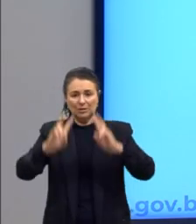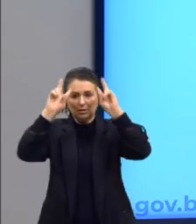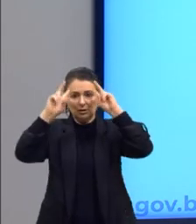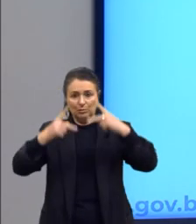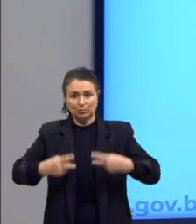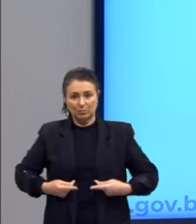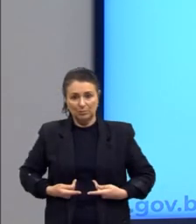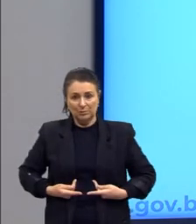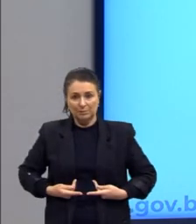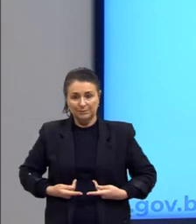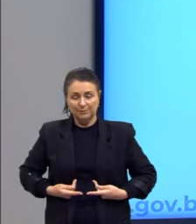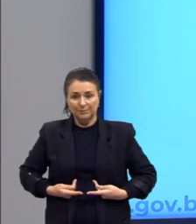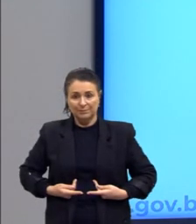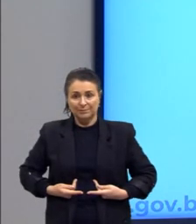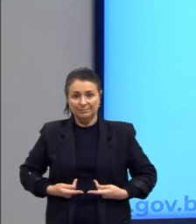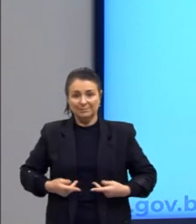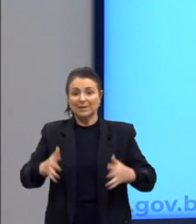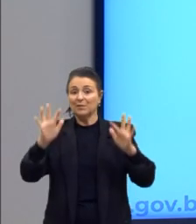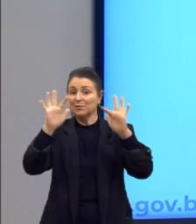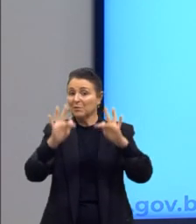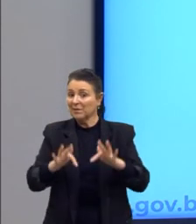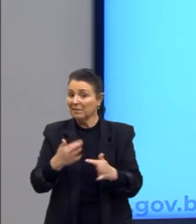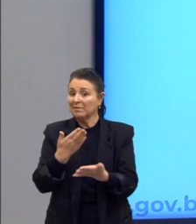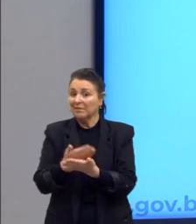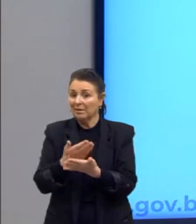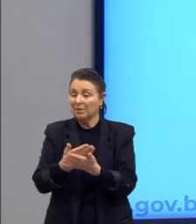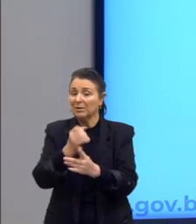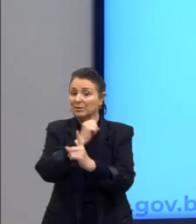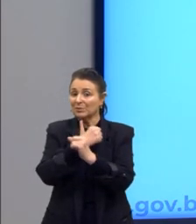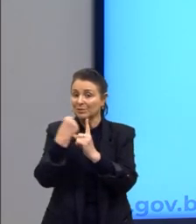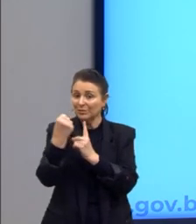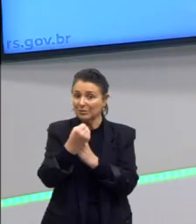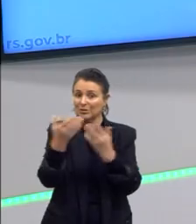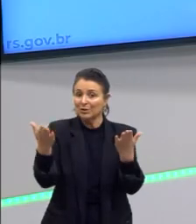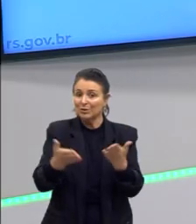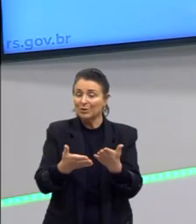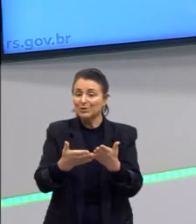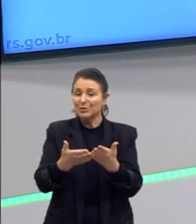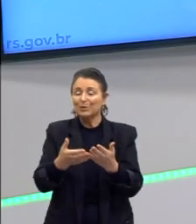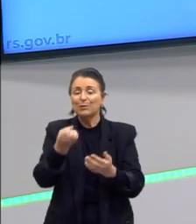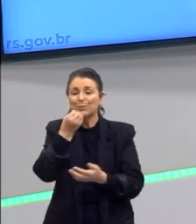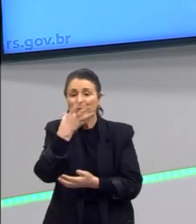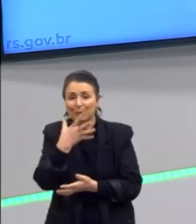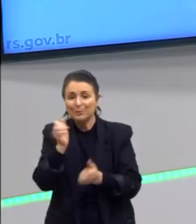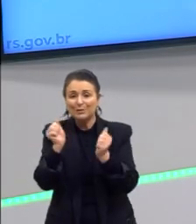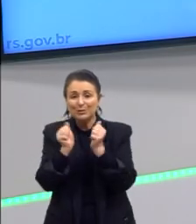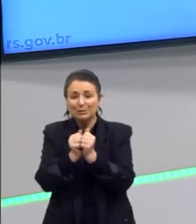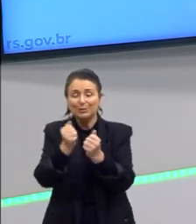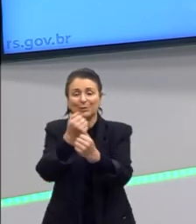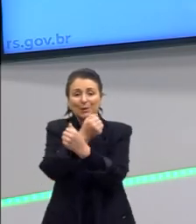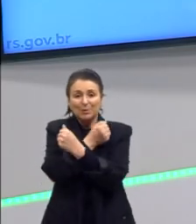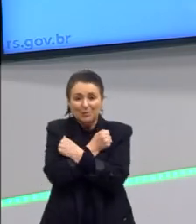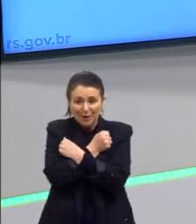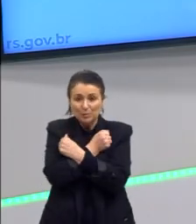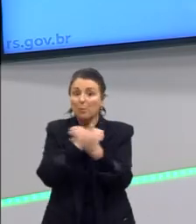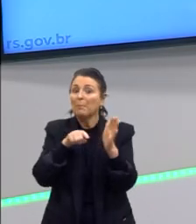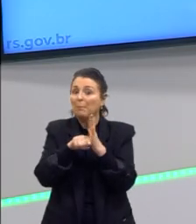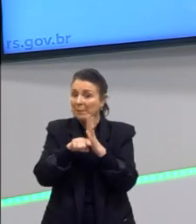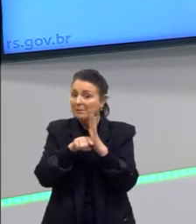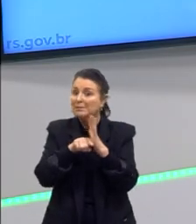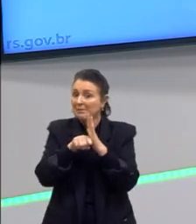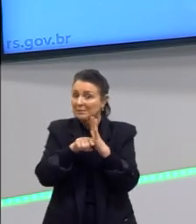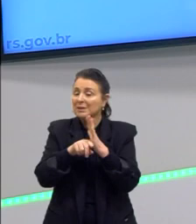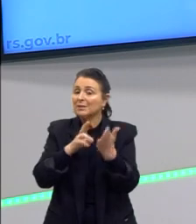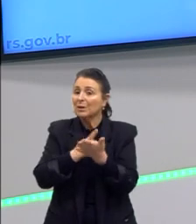Certo, pessoal? Assim nós encerramos nossa aula de sociologia, foi um privilégio, um grande abraço, continue pesquisando, eu trouxe aqui